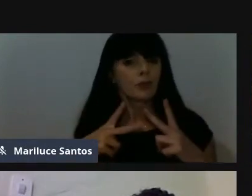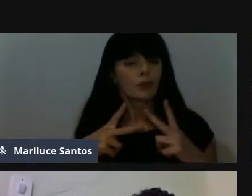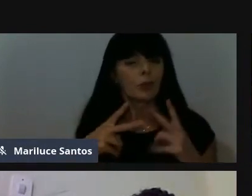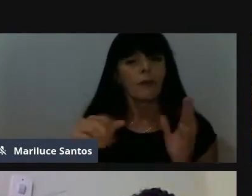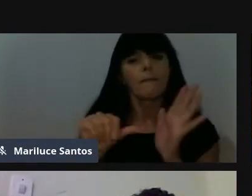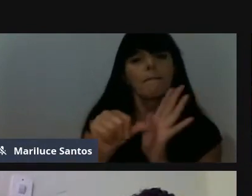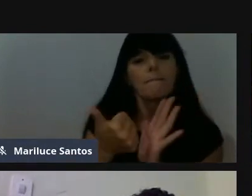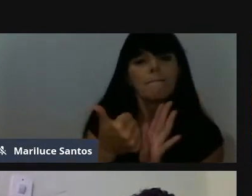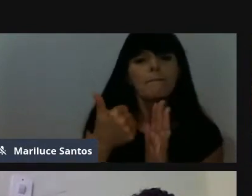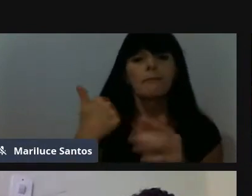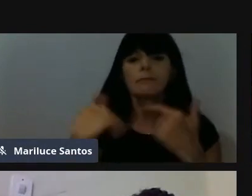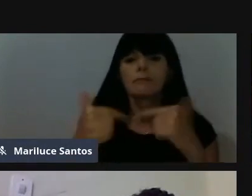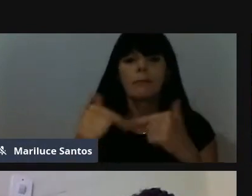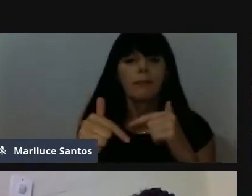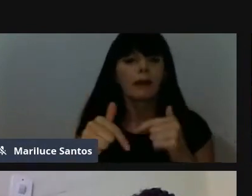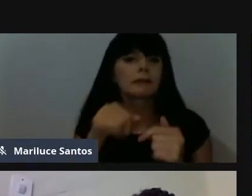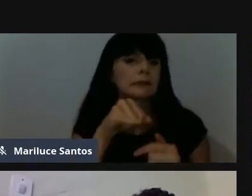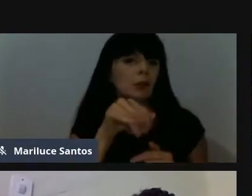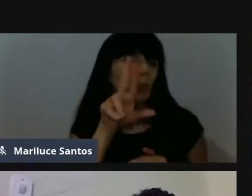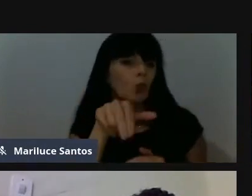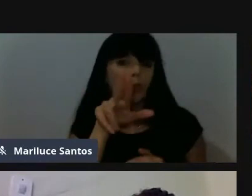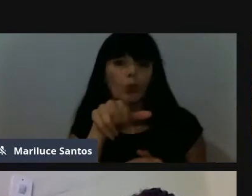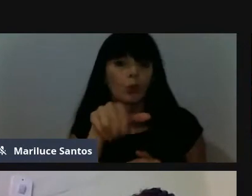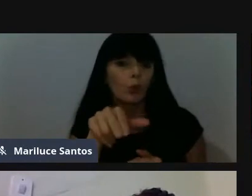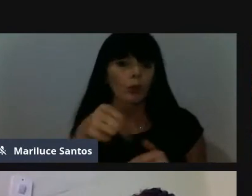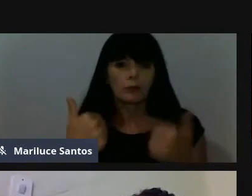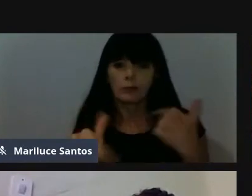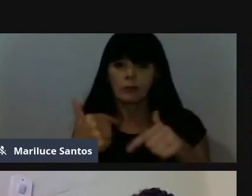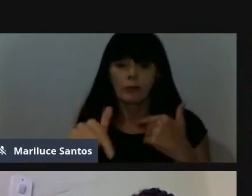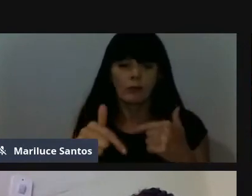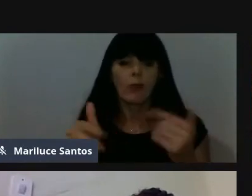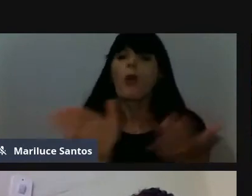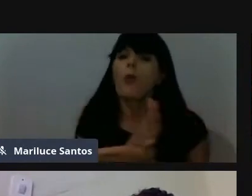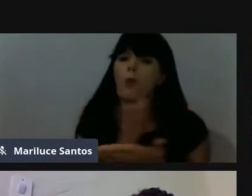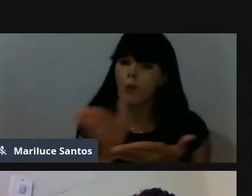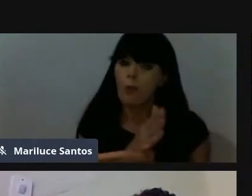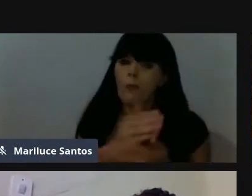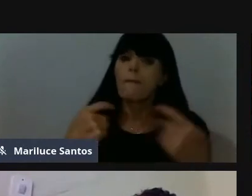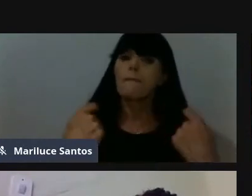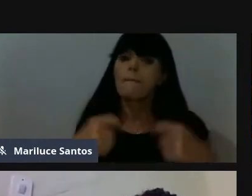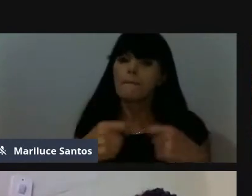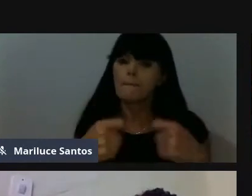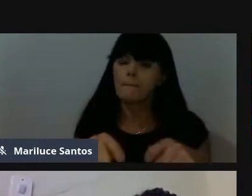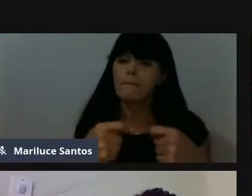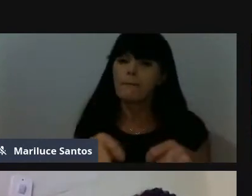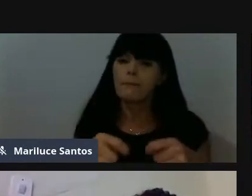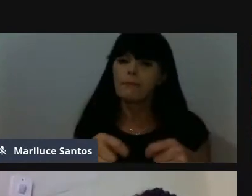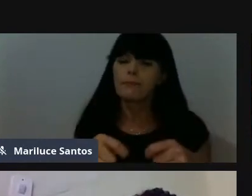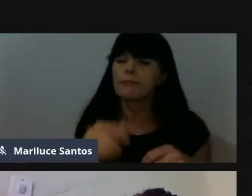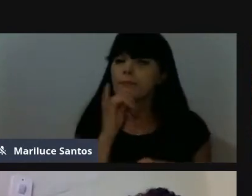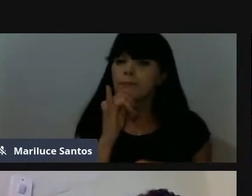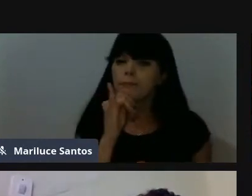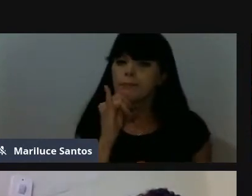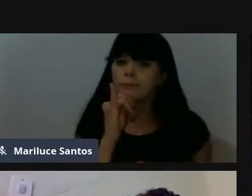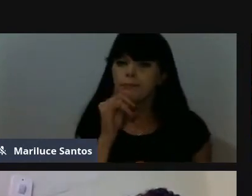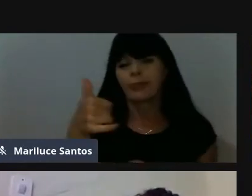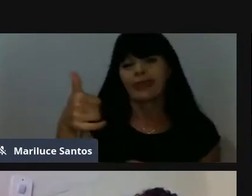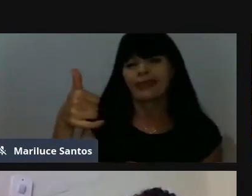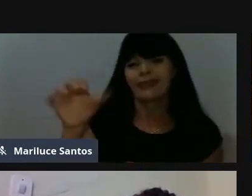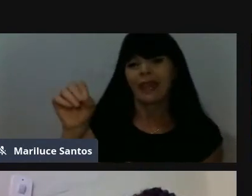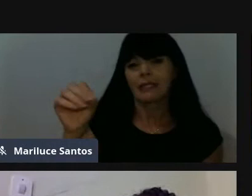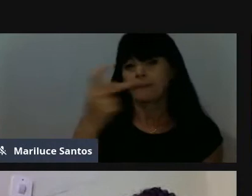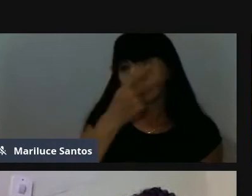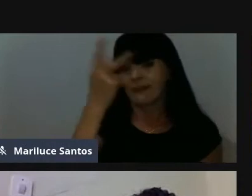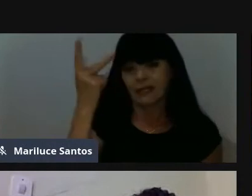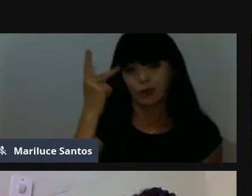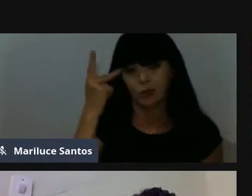como ele nunca trabalhou, alguma coisa ele precisa, vamos imaginar um cenário que existam dez candidatos, todos